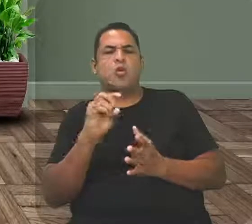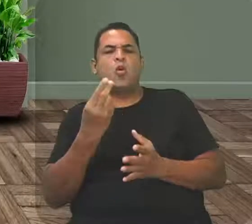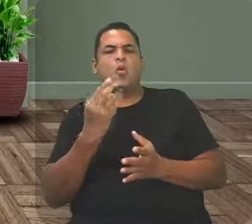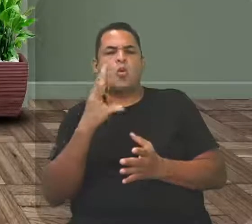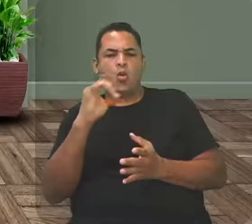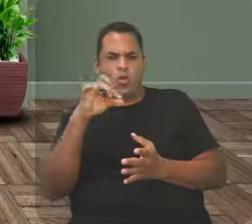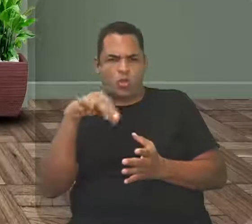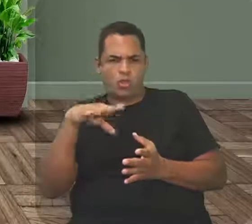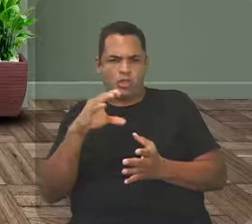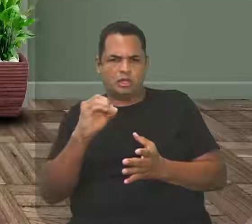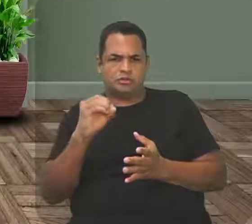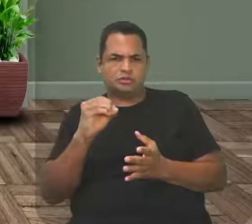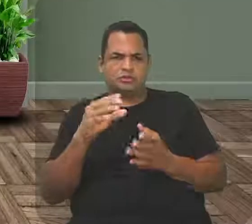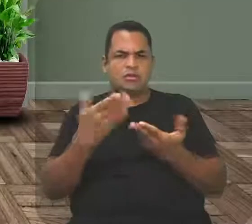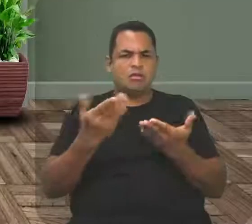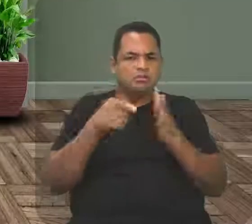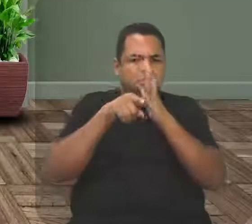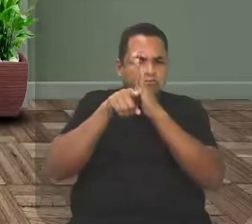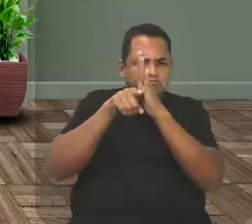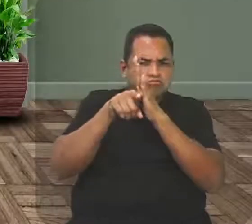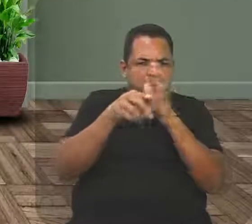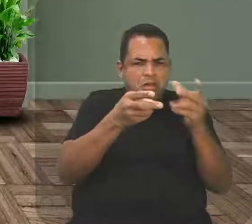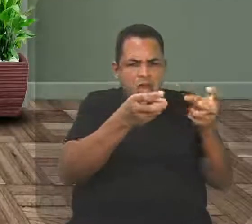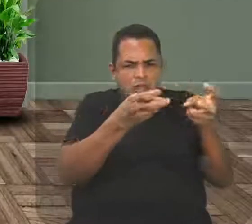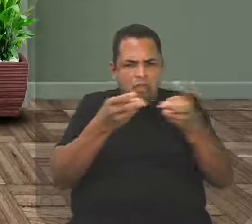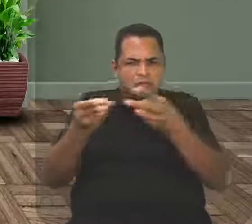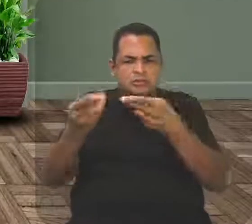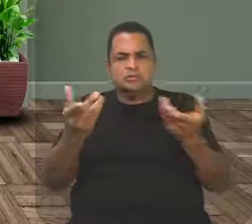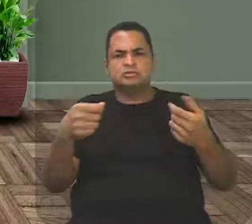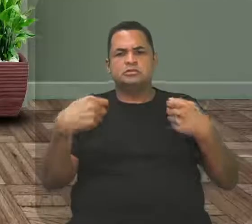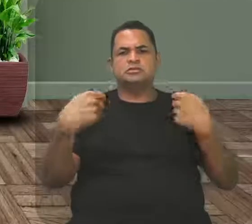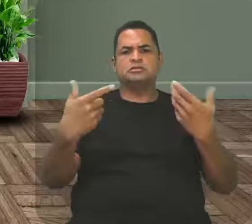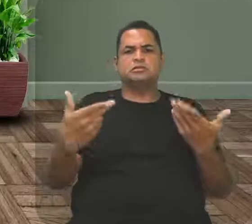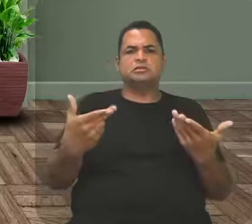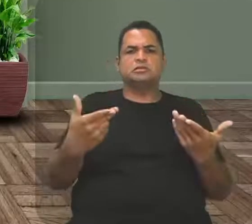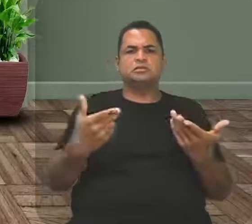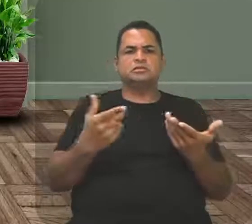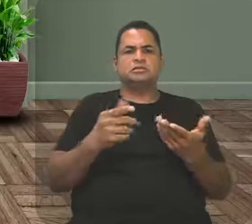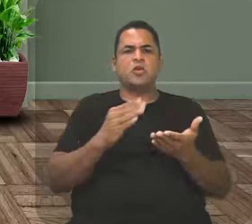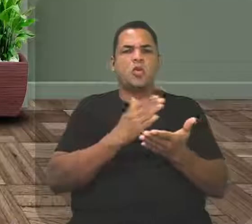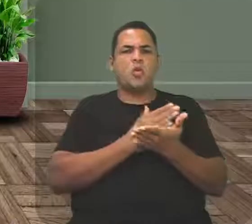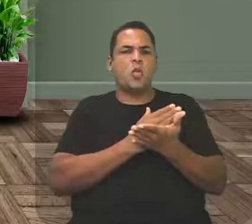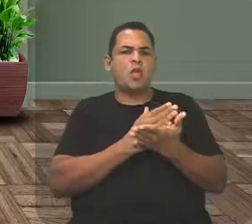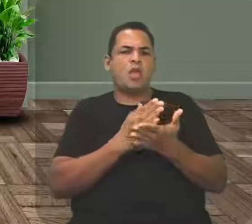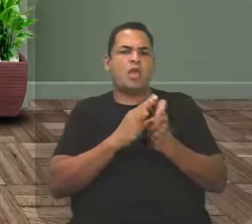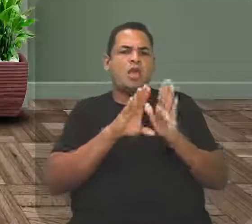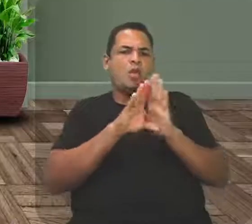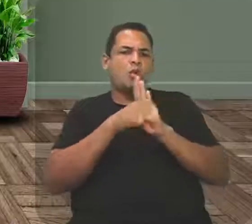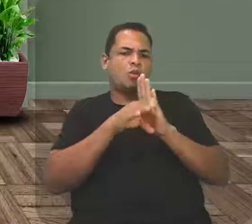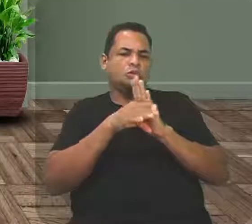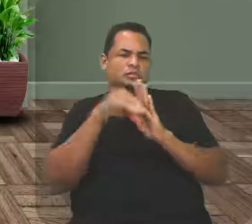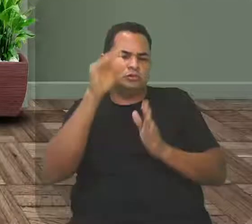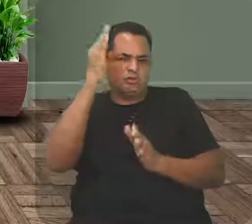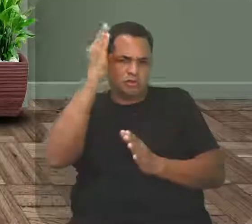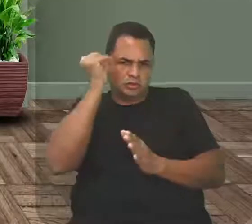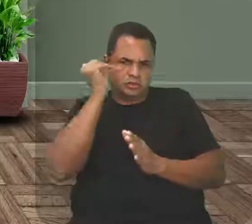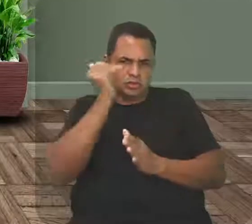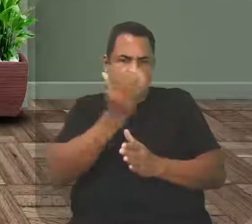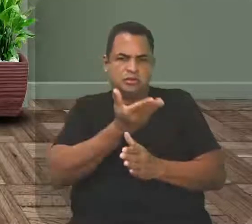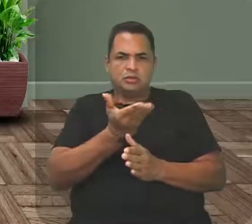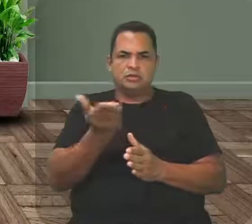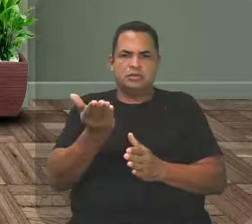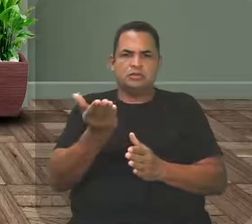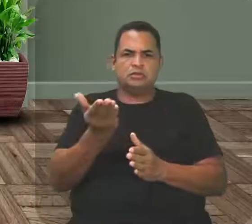Essa análise, ela tem que ser feita, né? É claro que a partir do conceito que você já domina aí, com certeza,